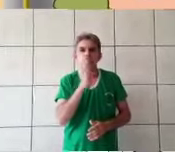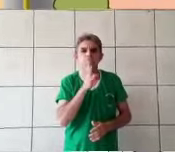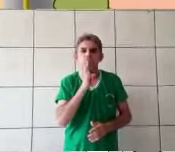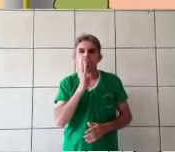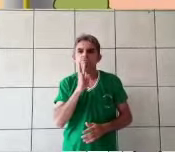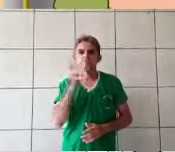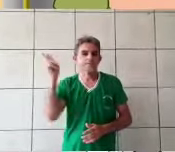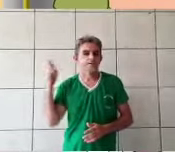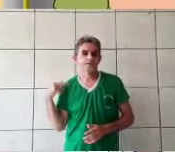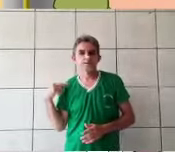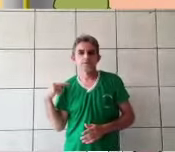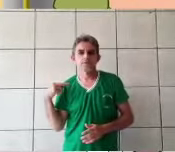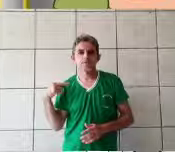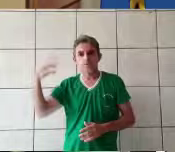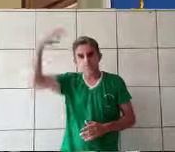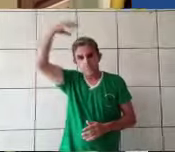poderiam reconhecê-la.